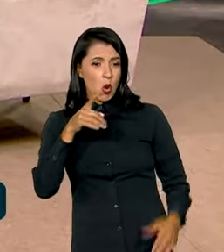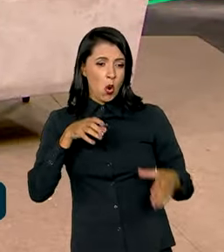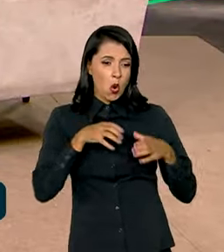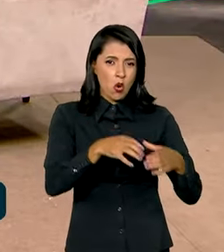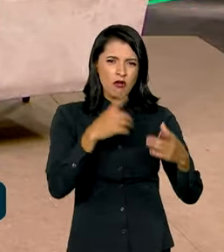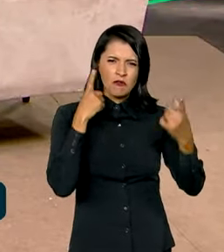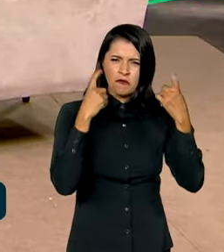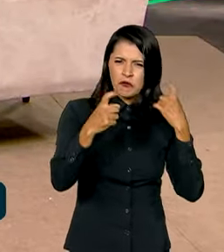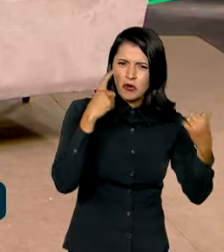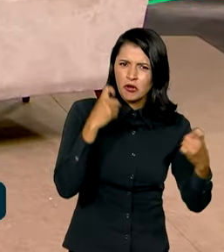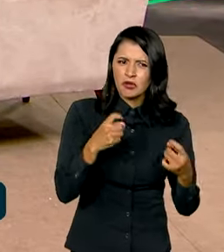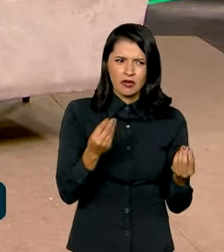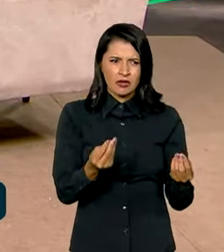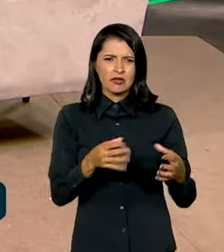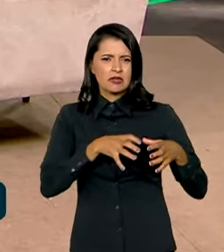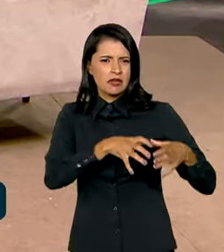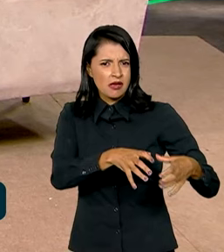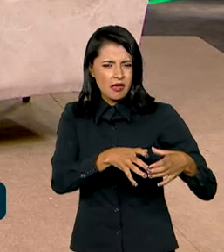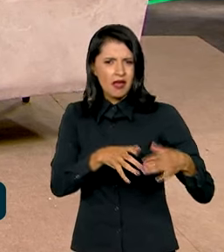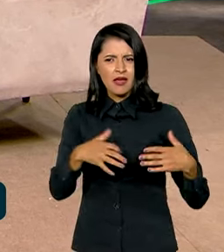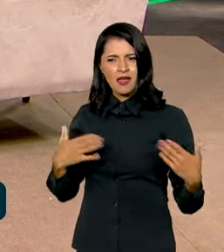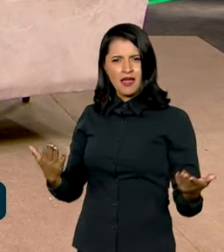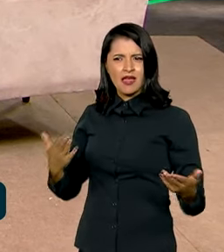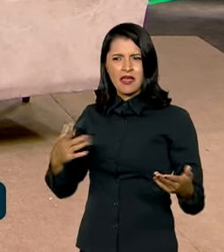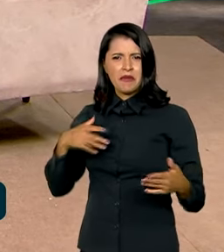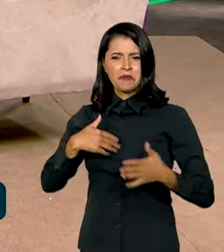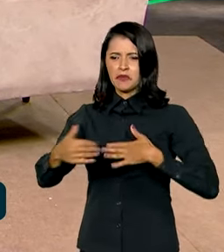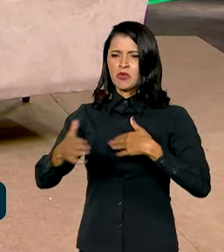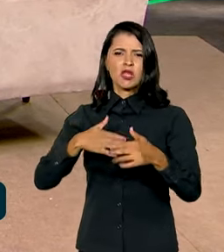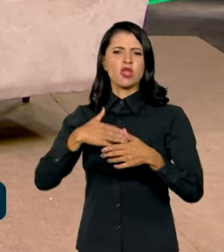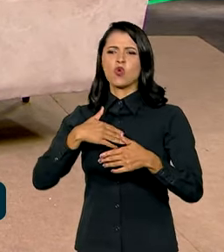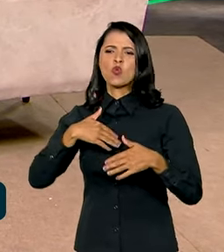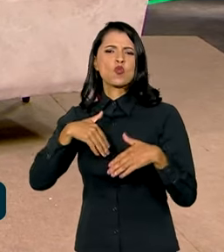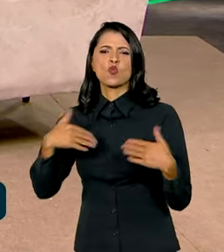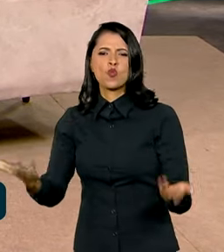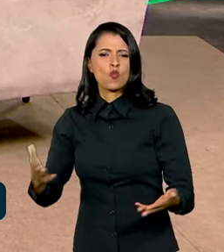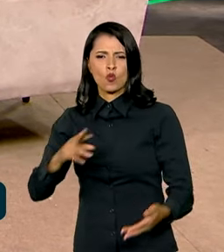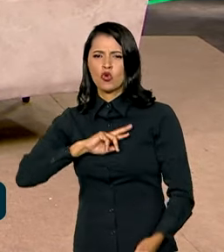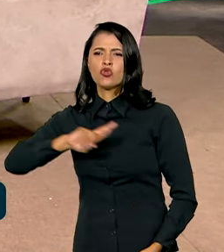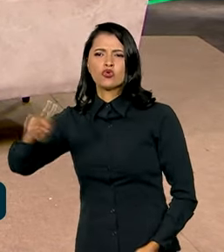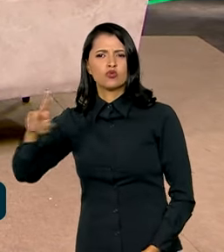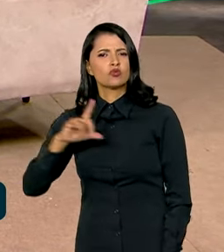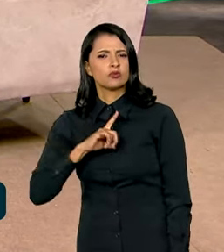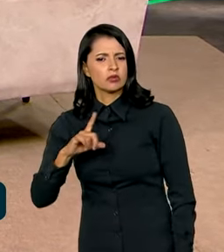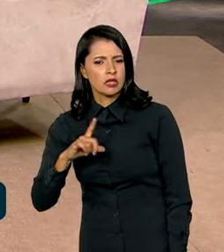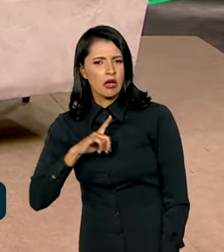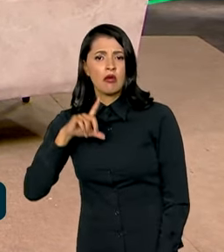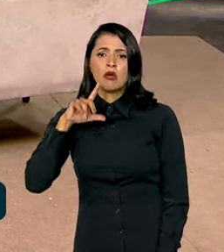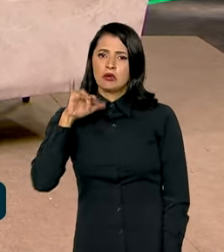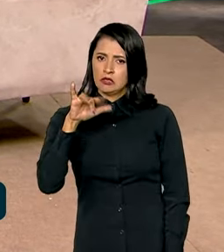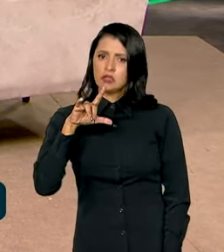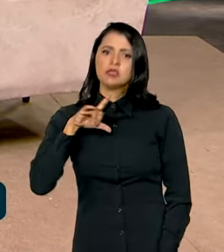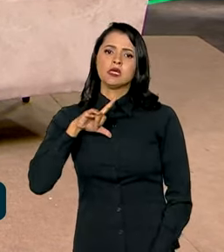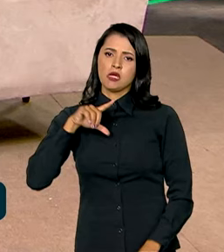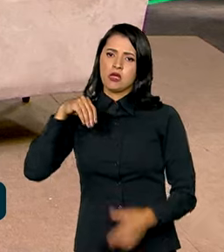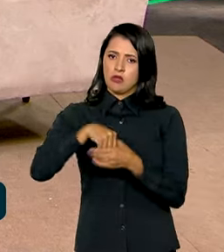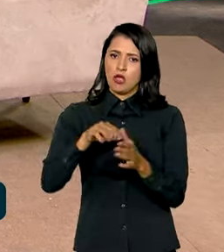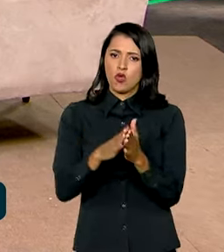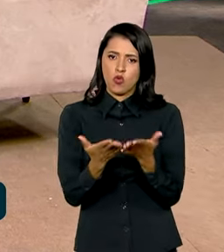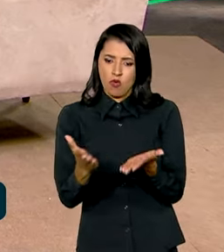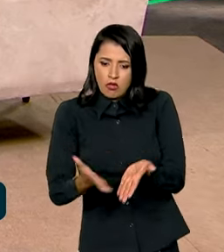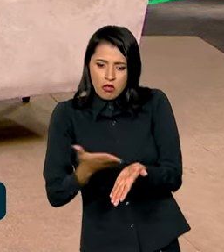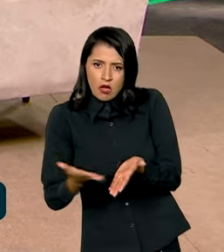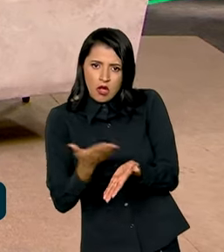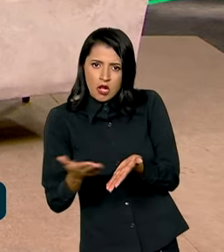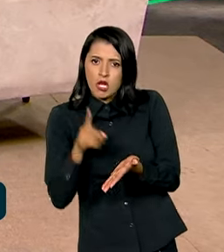e com a intolerância, enquanto, independente de qualquer religião que a gente tenha. Se a gente buscar nas Escrituras ou no